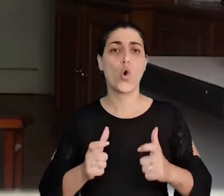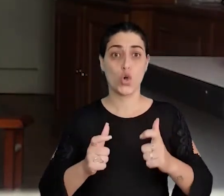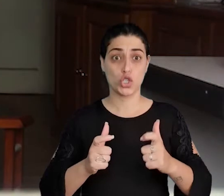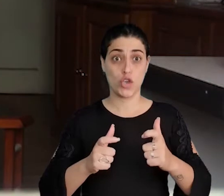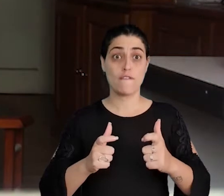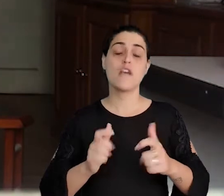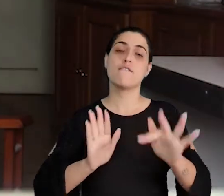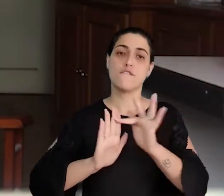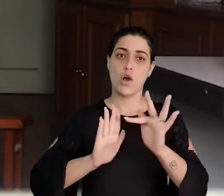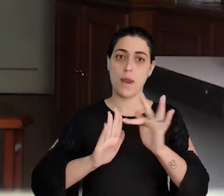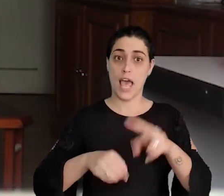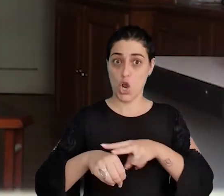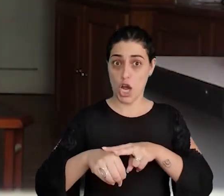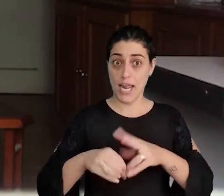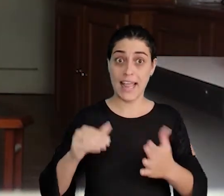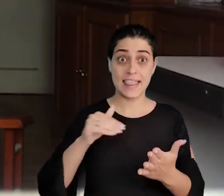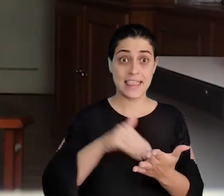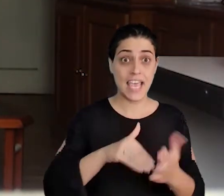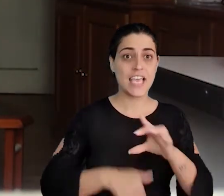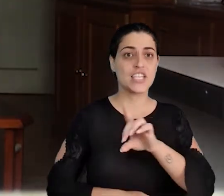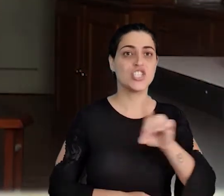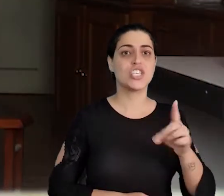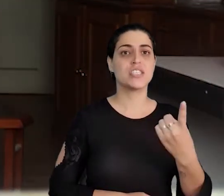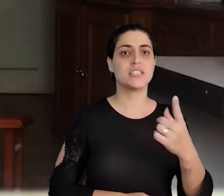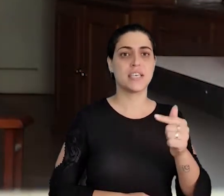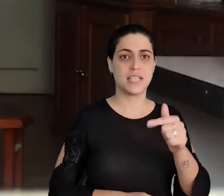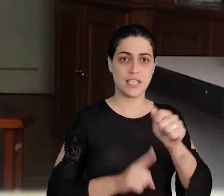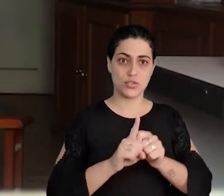online até o dia 17 de janeiro. E